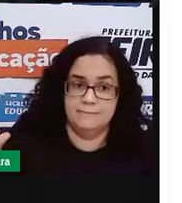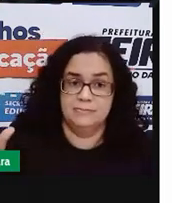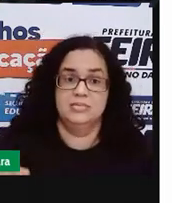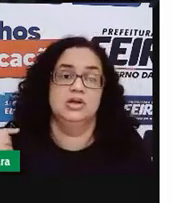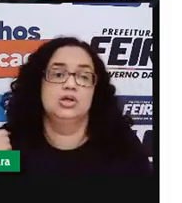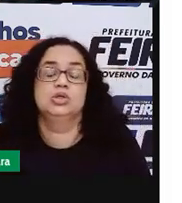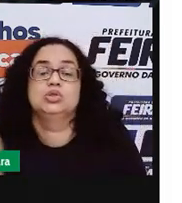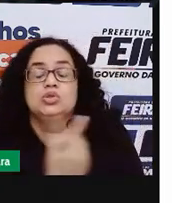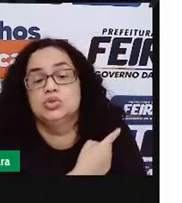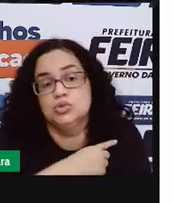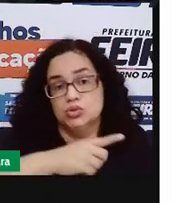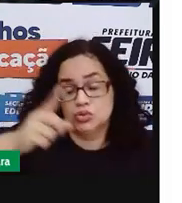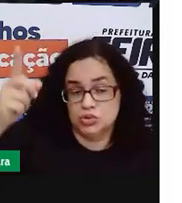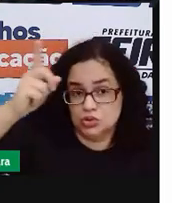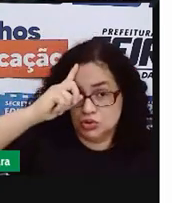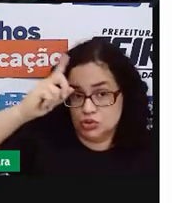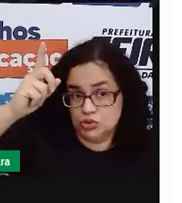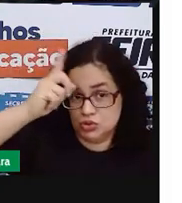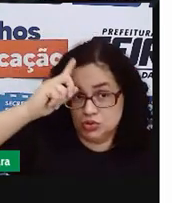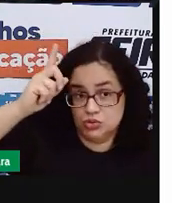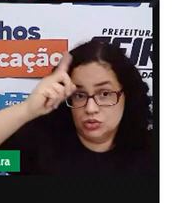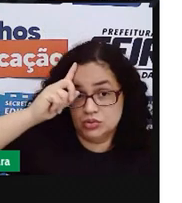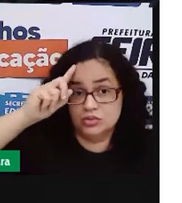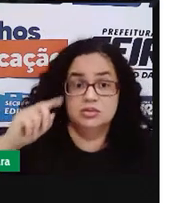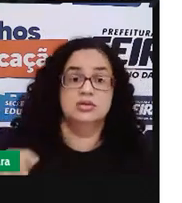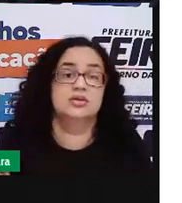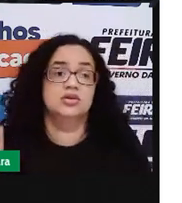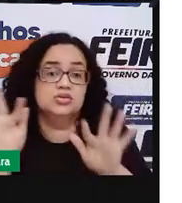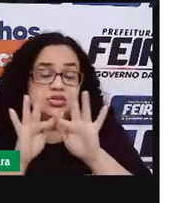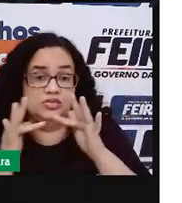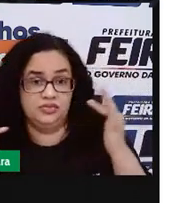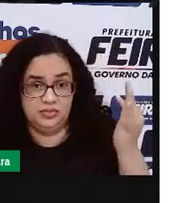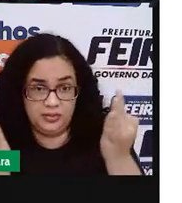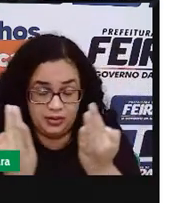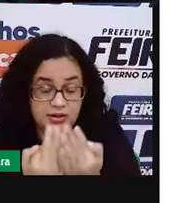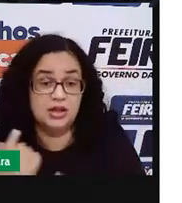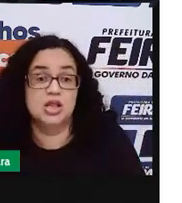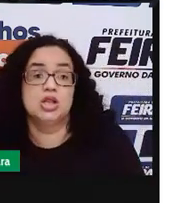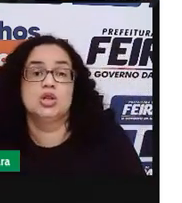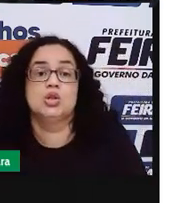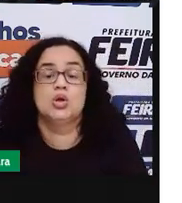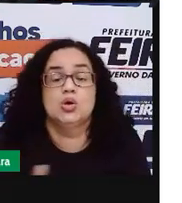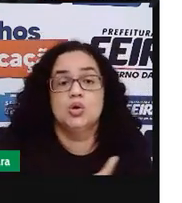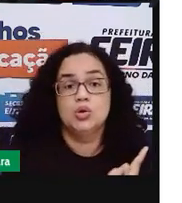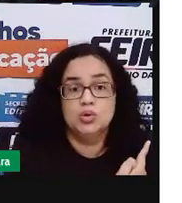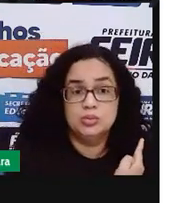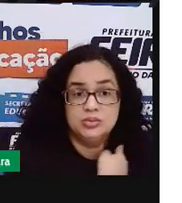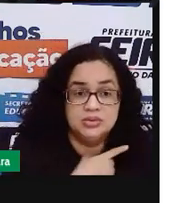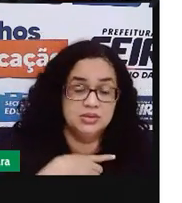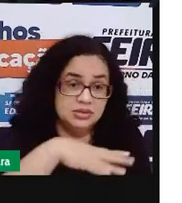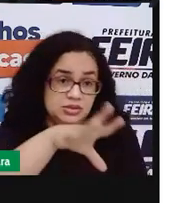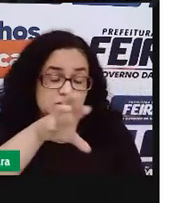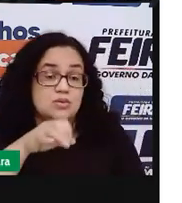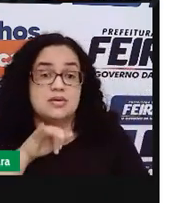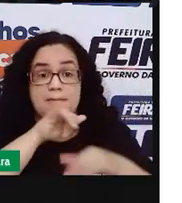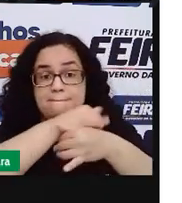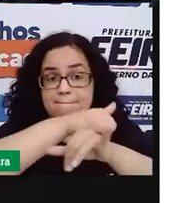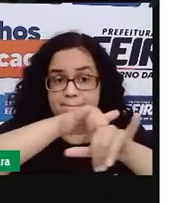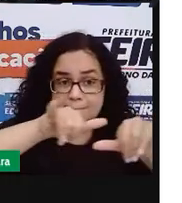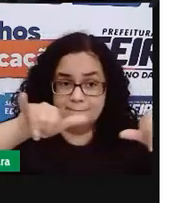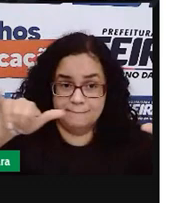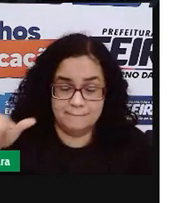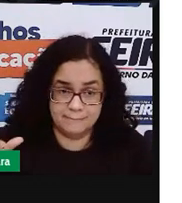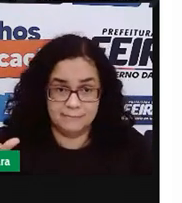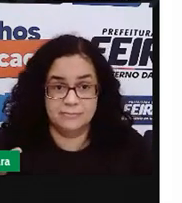no nosso dia a dia, no meio da nossa família. Nós absorvemos a publicidade